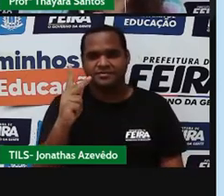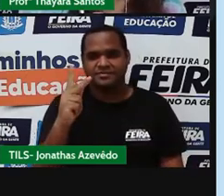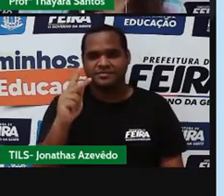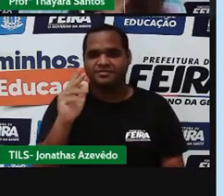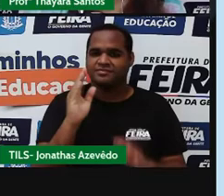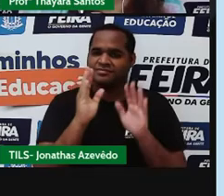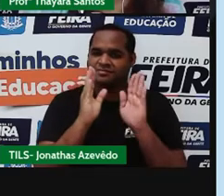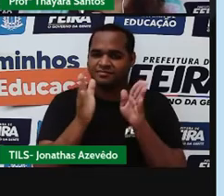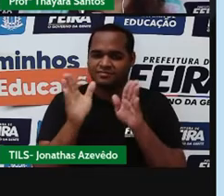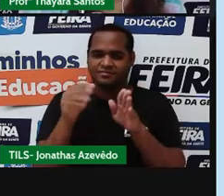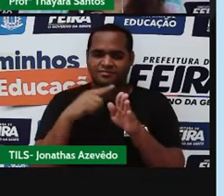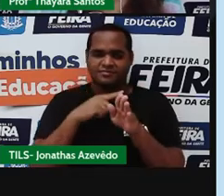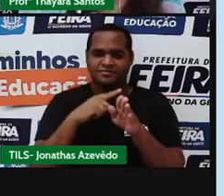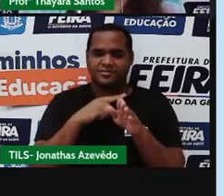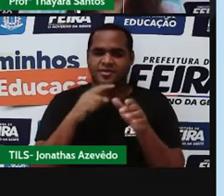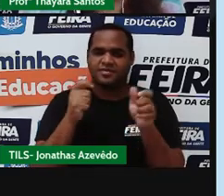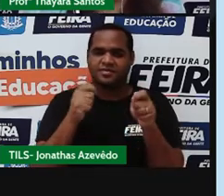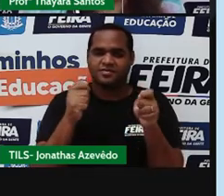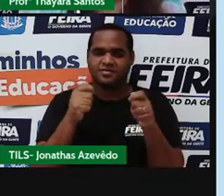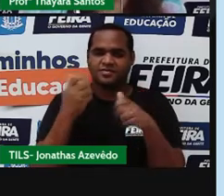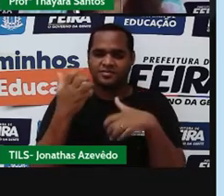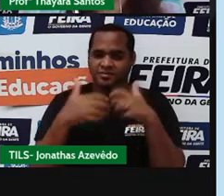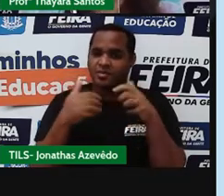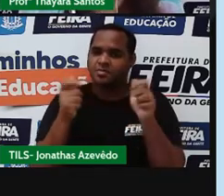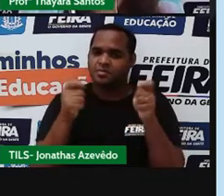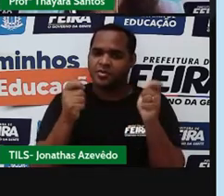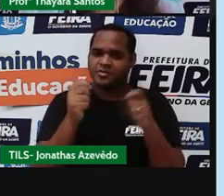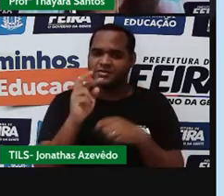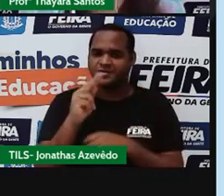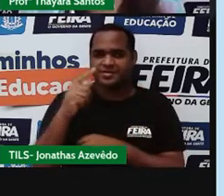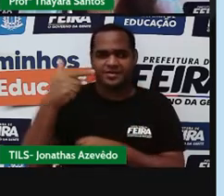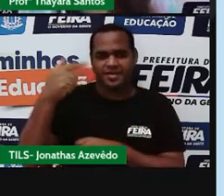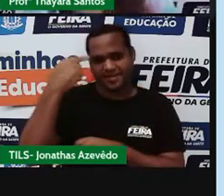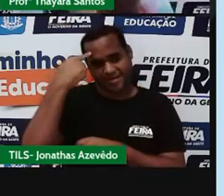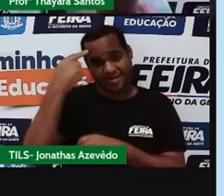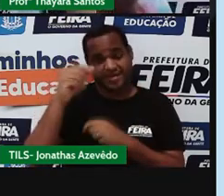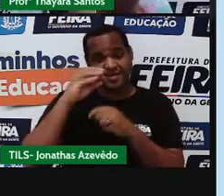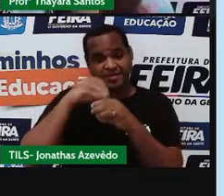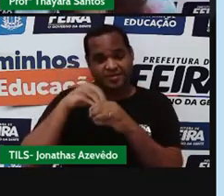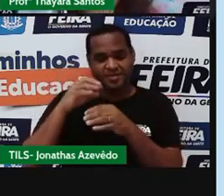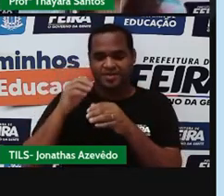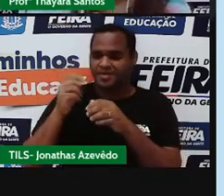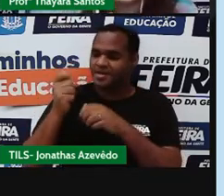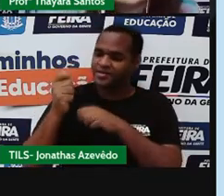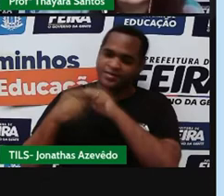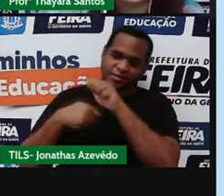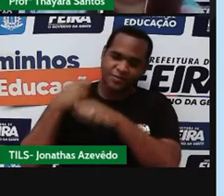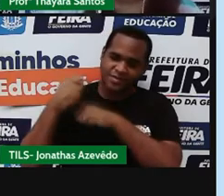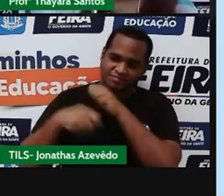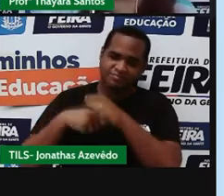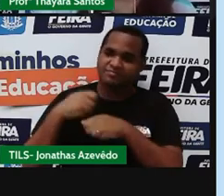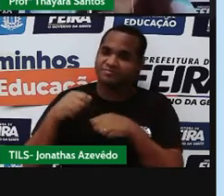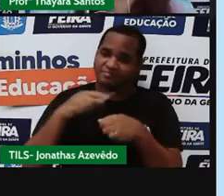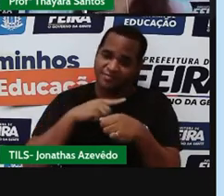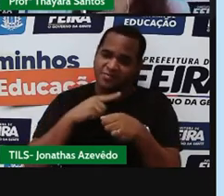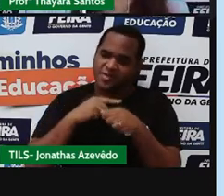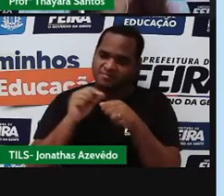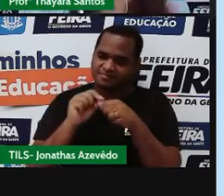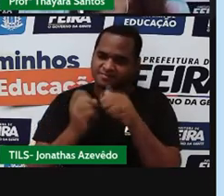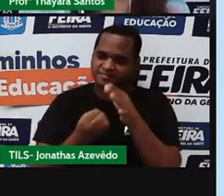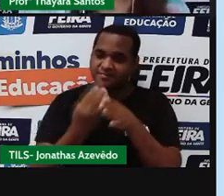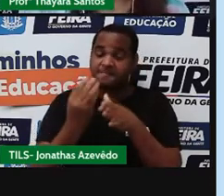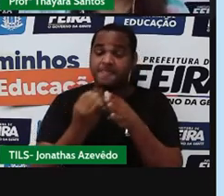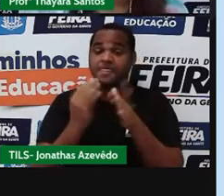Já tenho. Poderia colocar ele aqui no gás hidrogênio, porque o gás hidrogênio é formado por dois átomos de hidrogênio. A gente já fez isso.